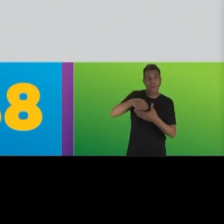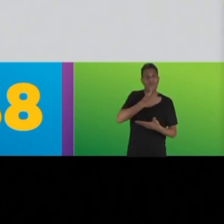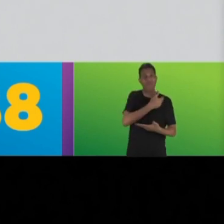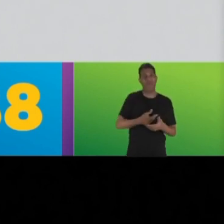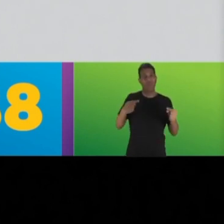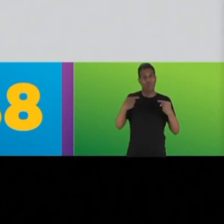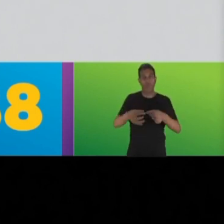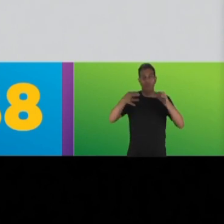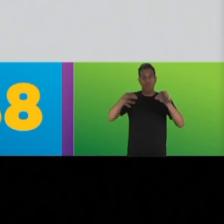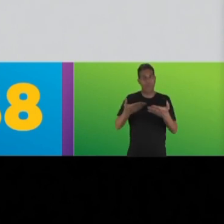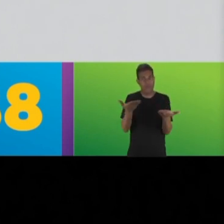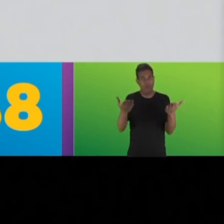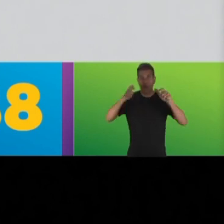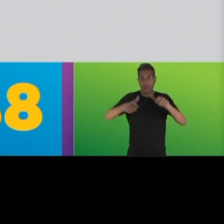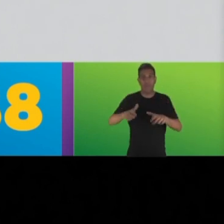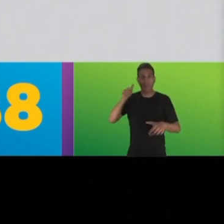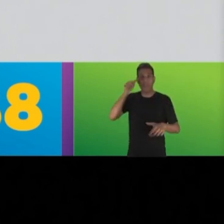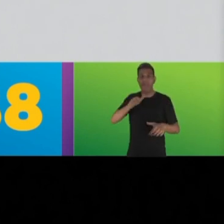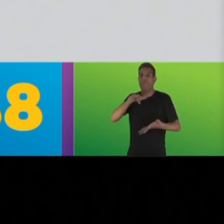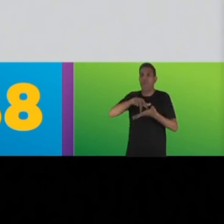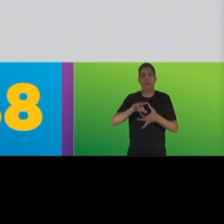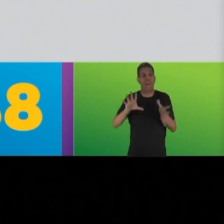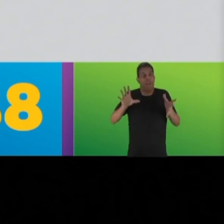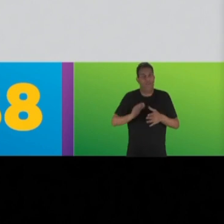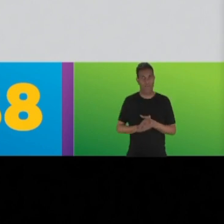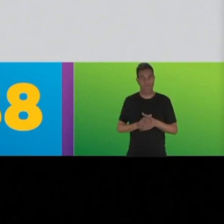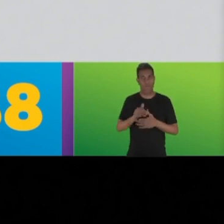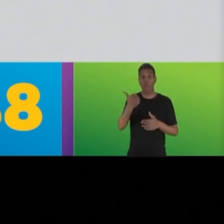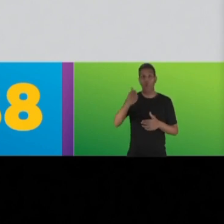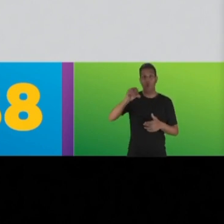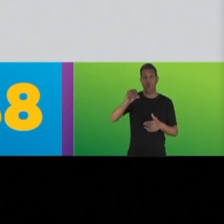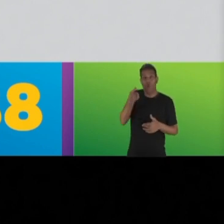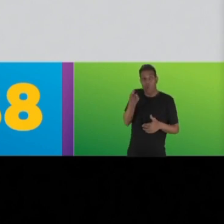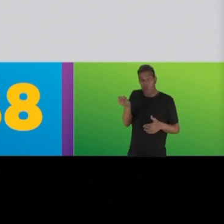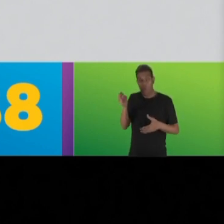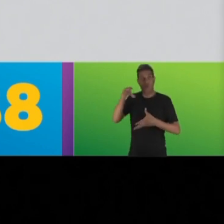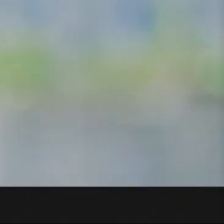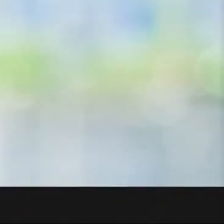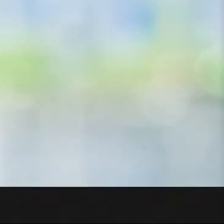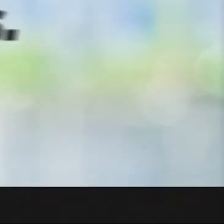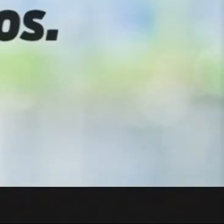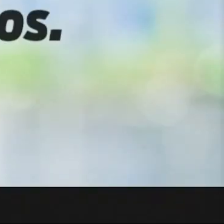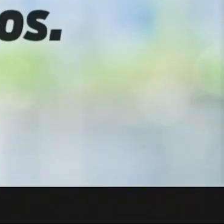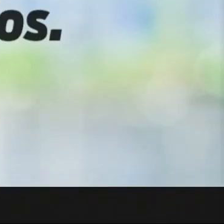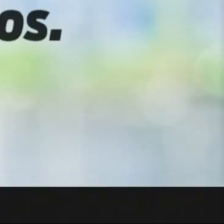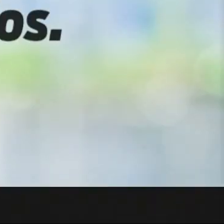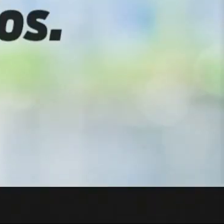19-688. O lugar de mulher é onde ela quiser. Juliana do Taxi, 19-688.